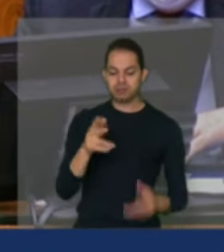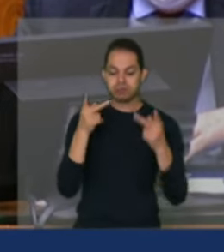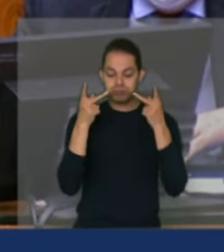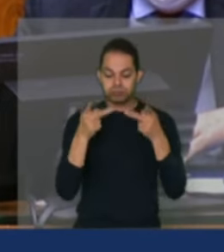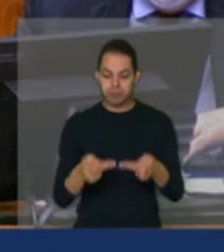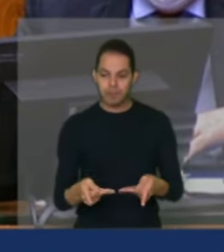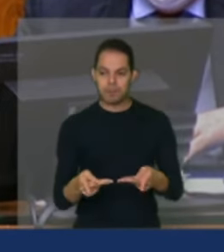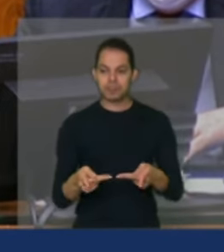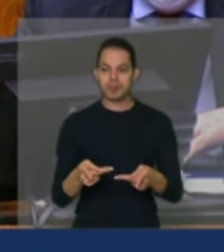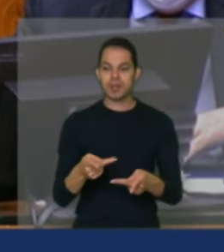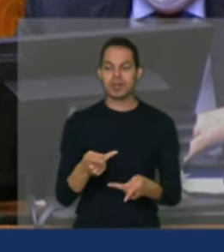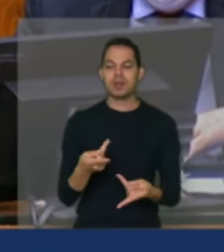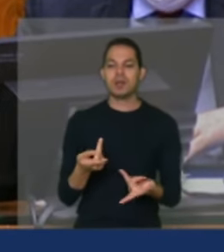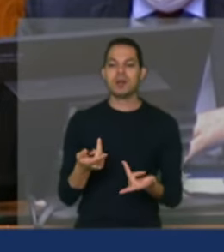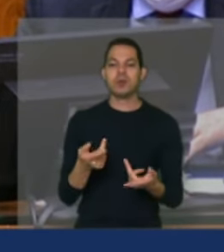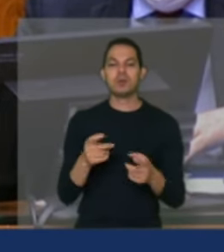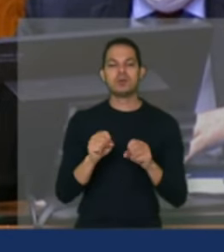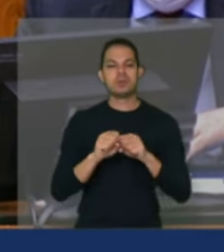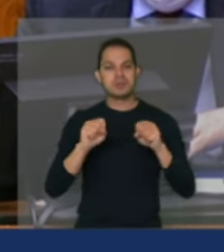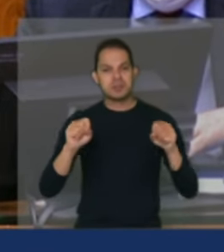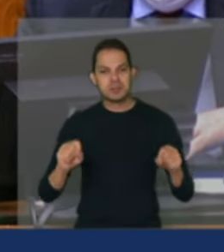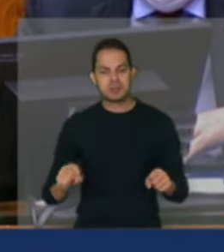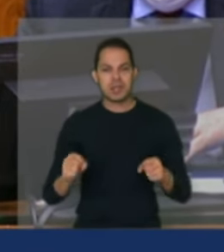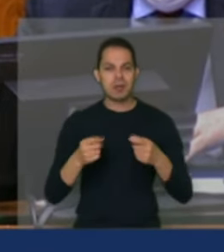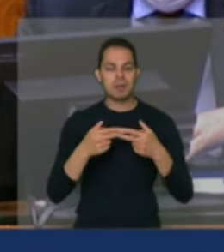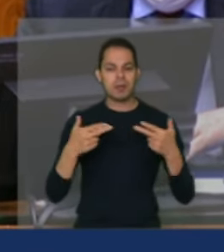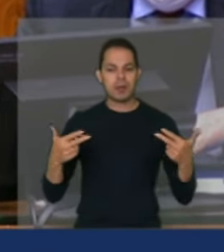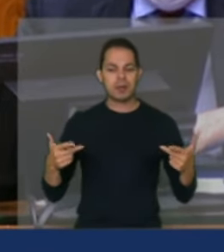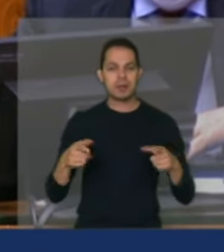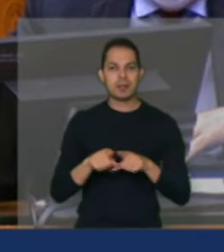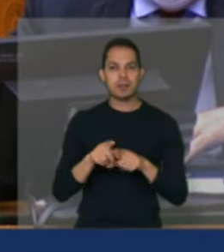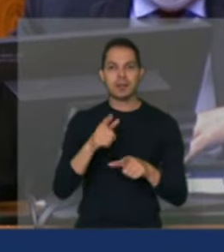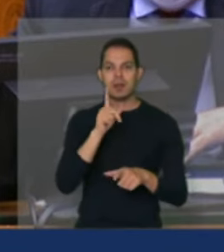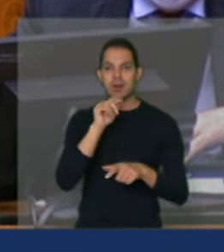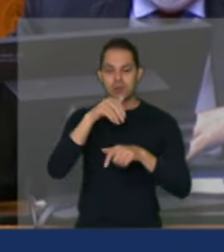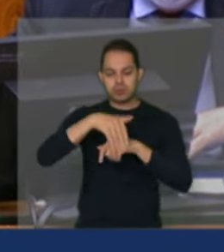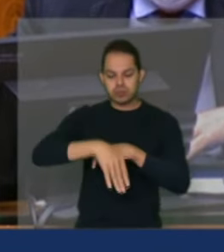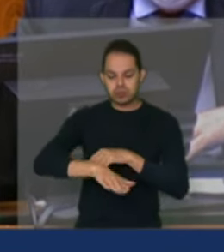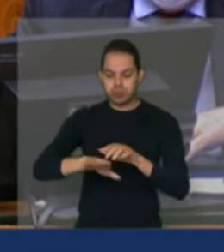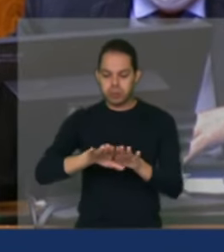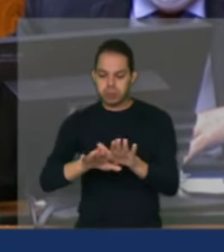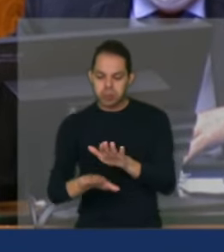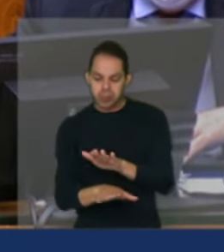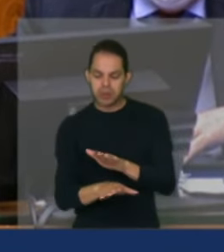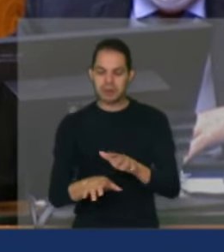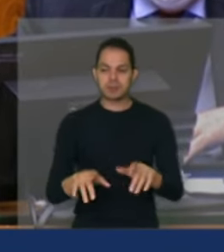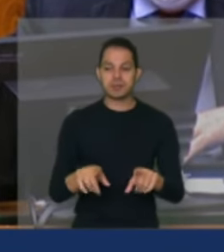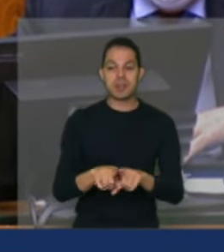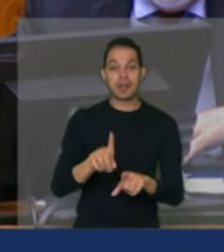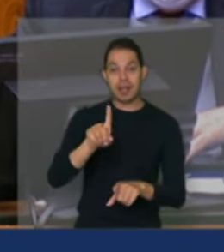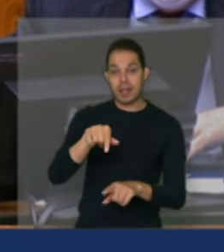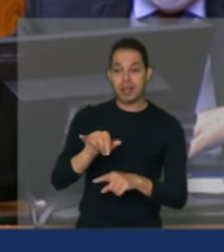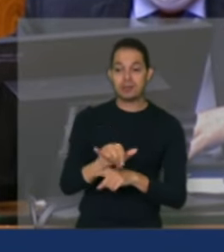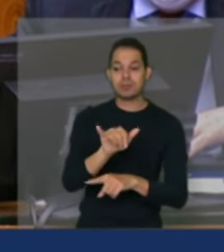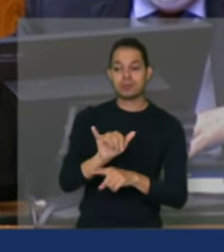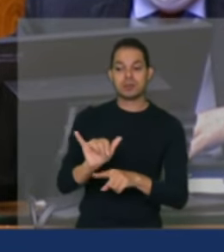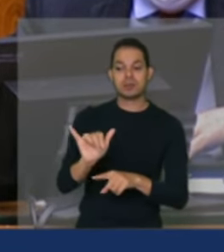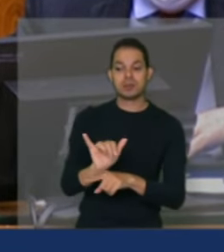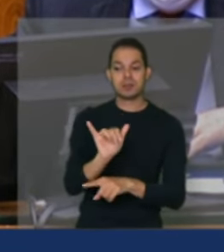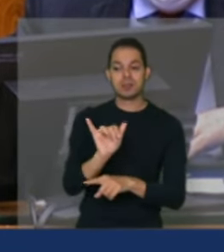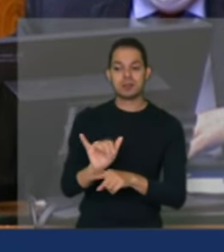um milhão de cisterna de placa que é a barragem subterrânea é uma alternativa é